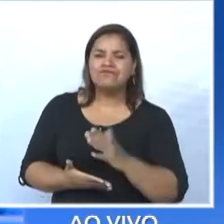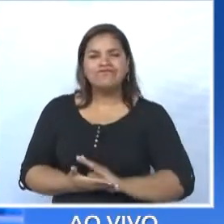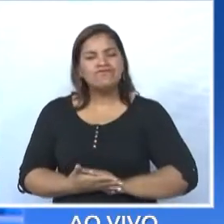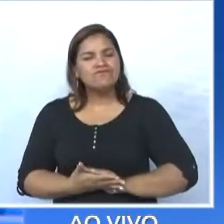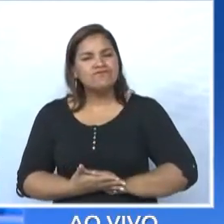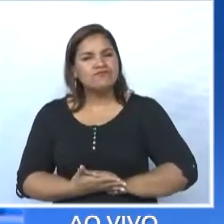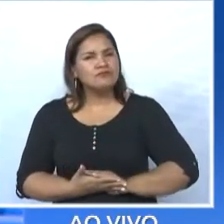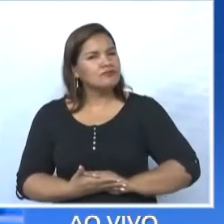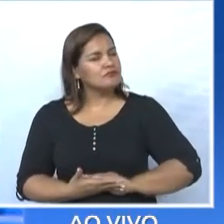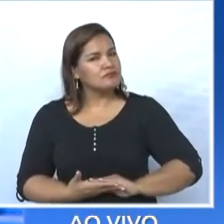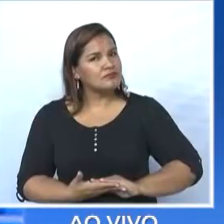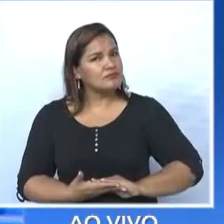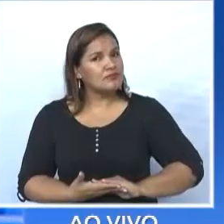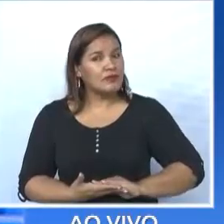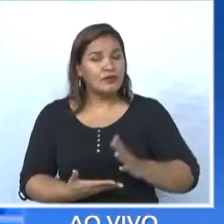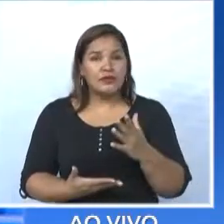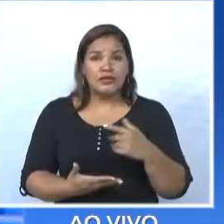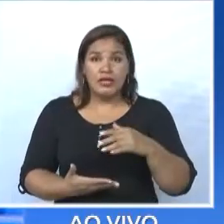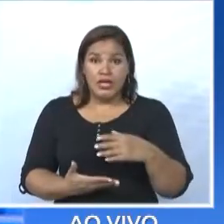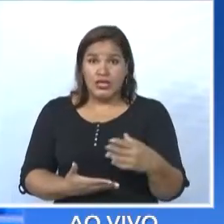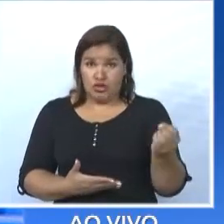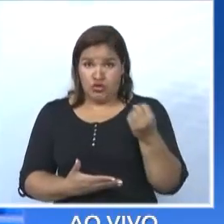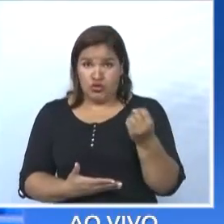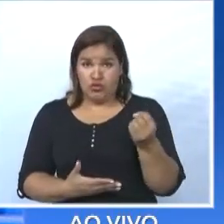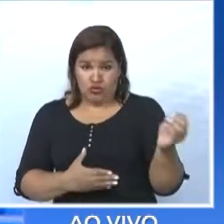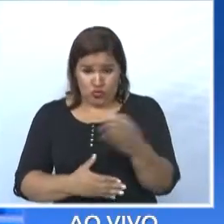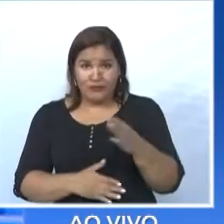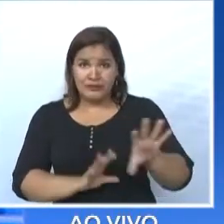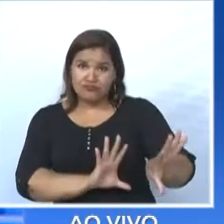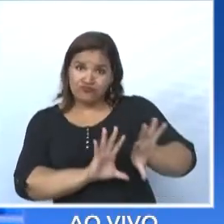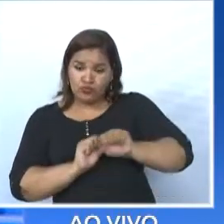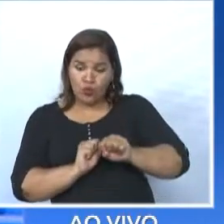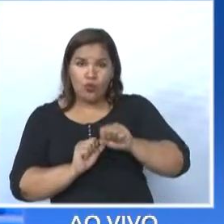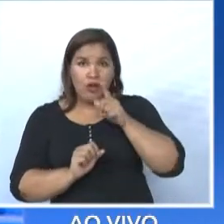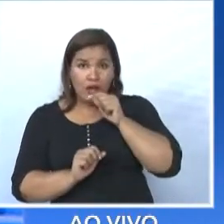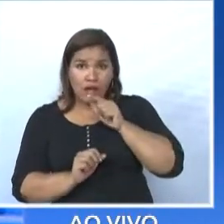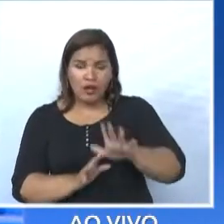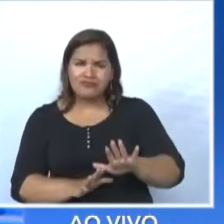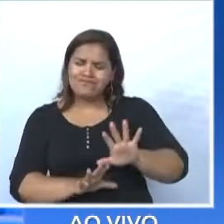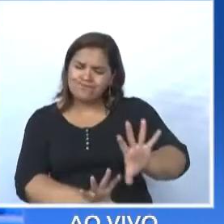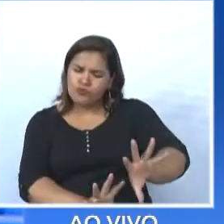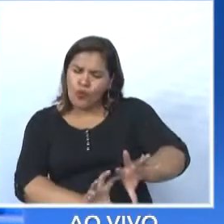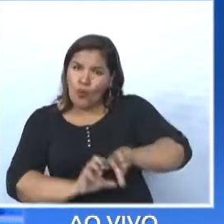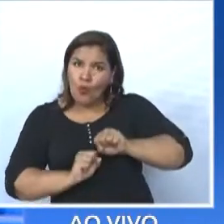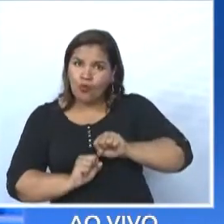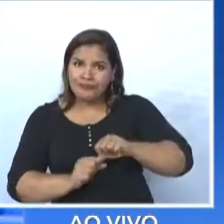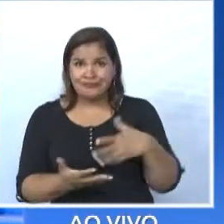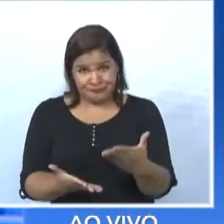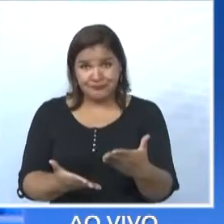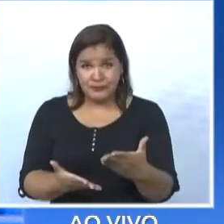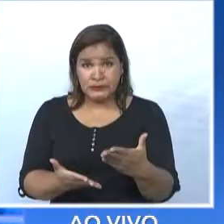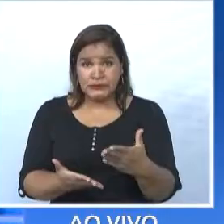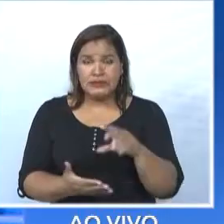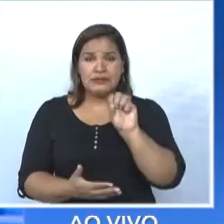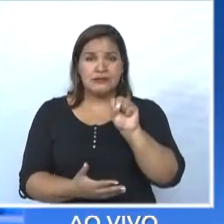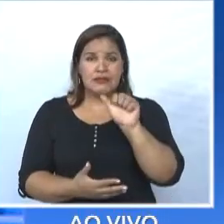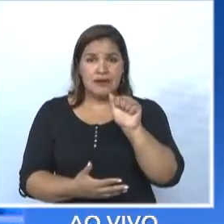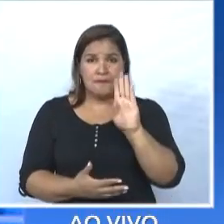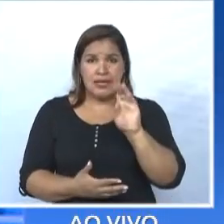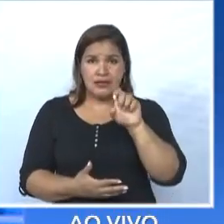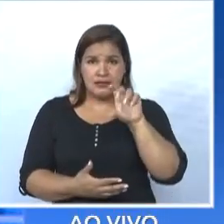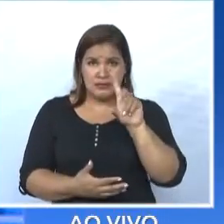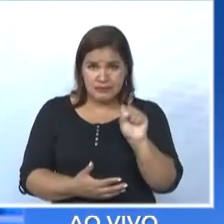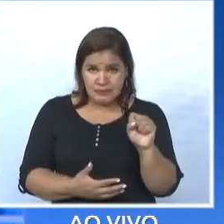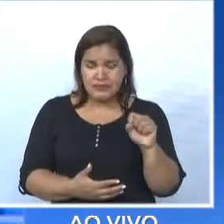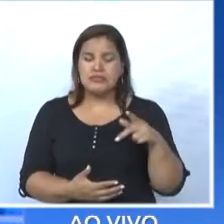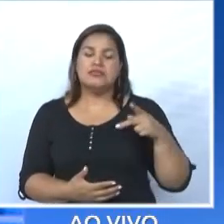A captação nova de água, e eu já volto nas enchentes, a captação de água da Sabesp Nova, ela começou